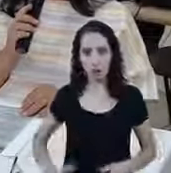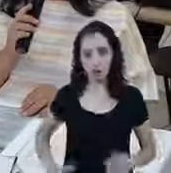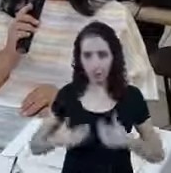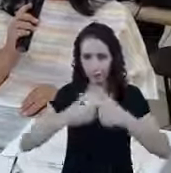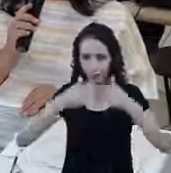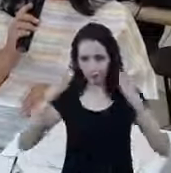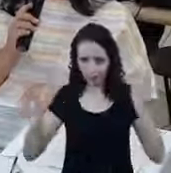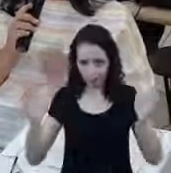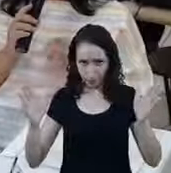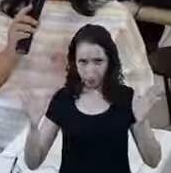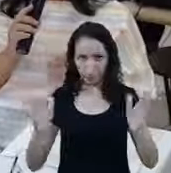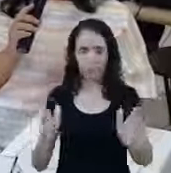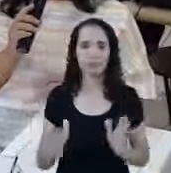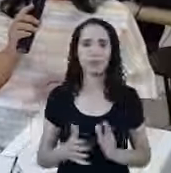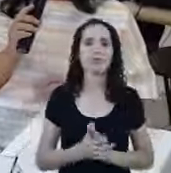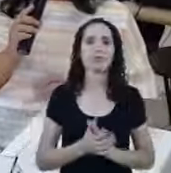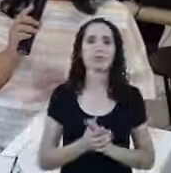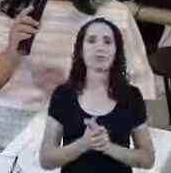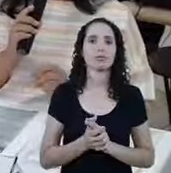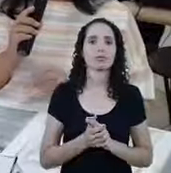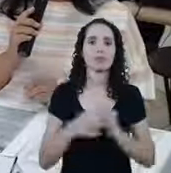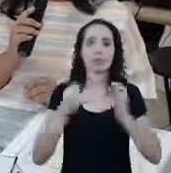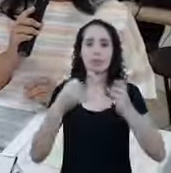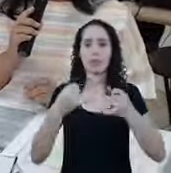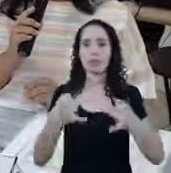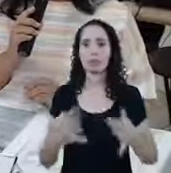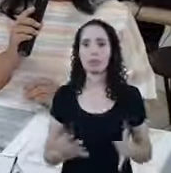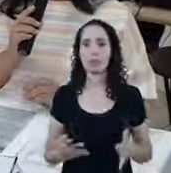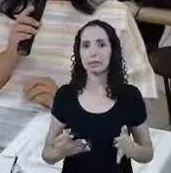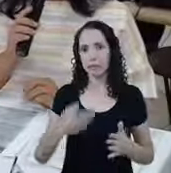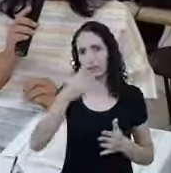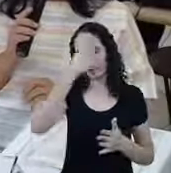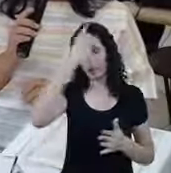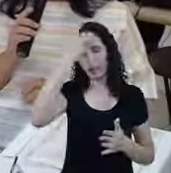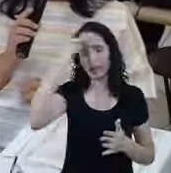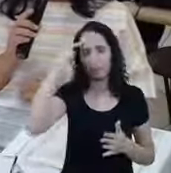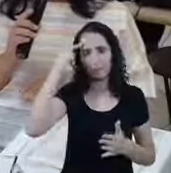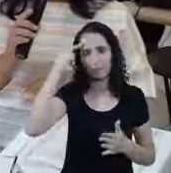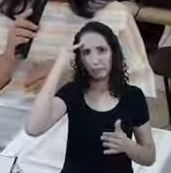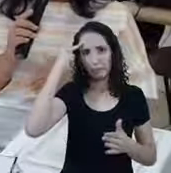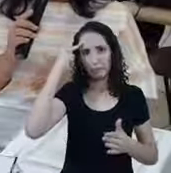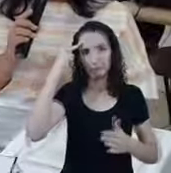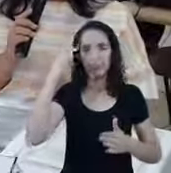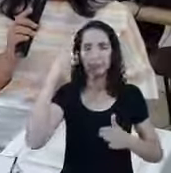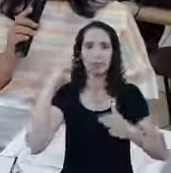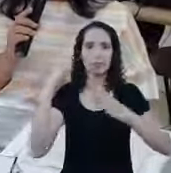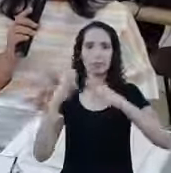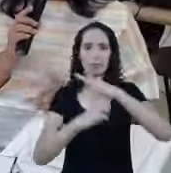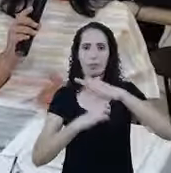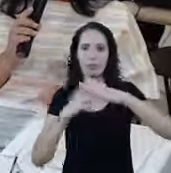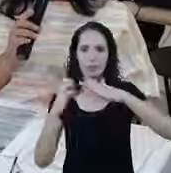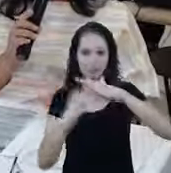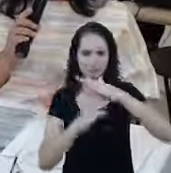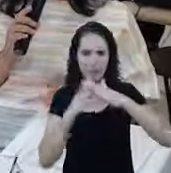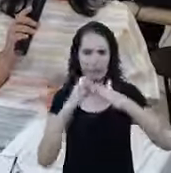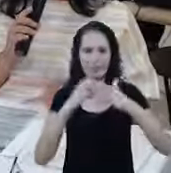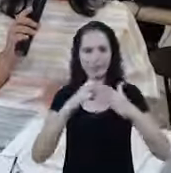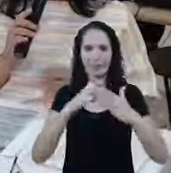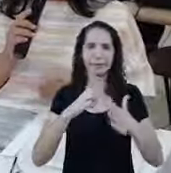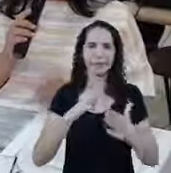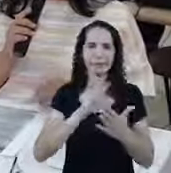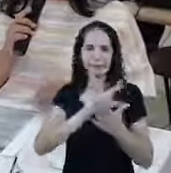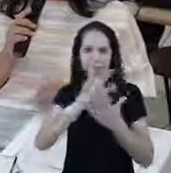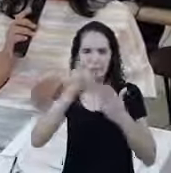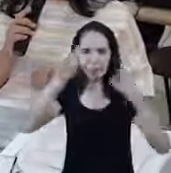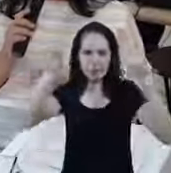Essa regulamentação Para o empresário Nela Um assunto É bastante vasto Mas